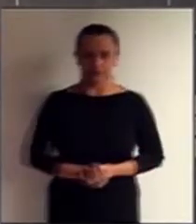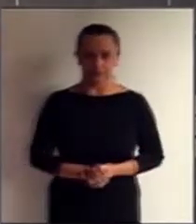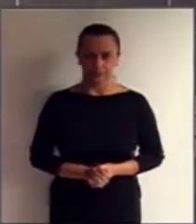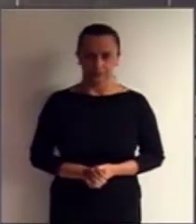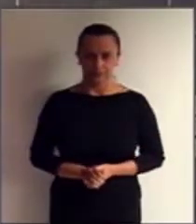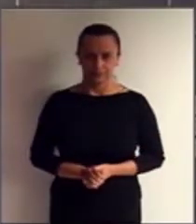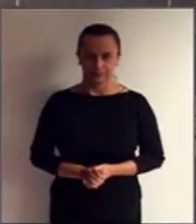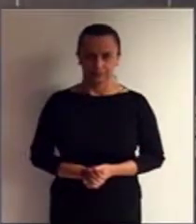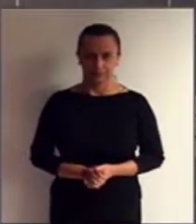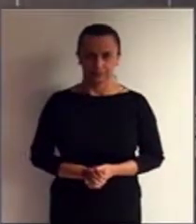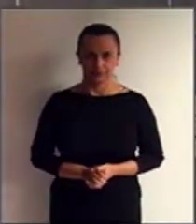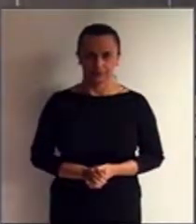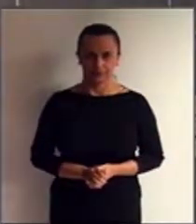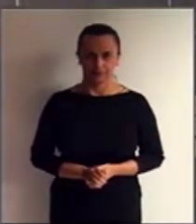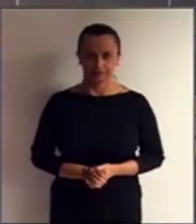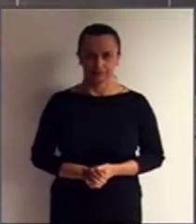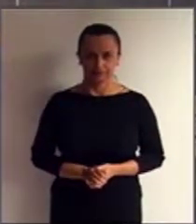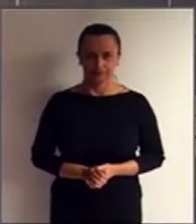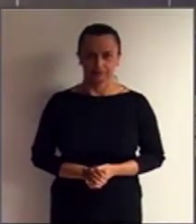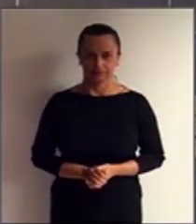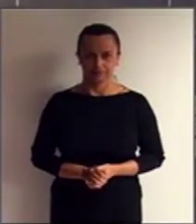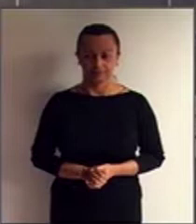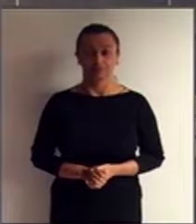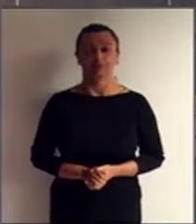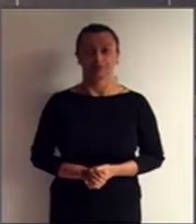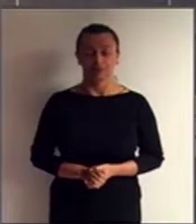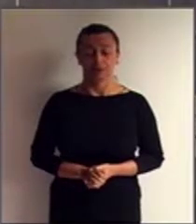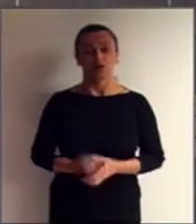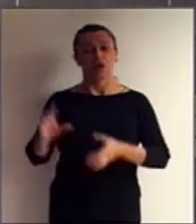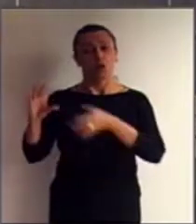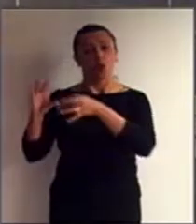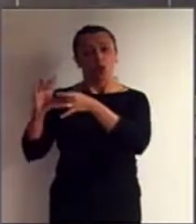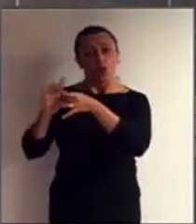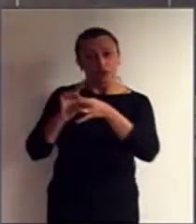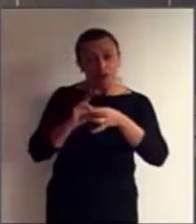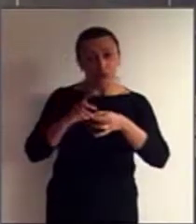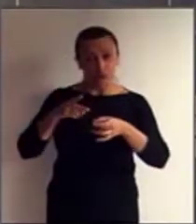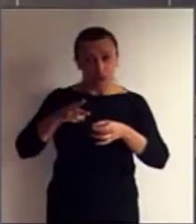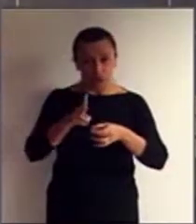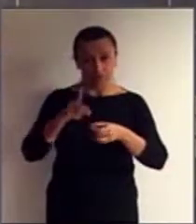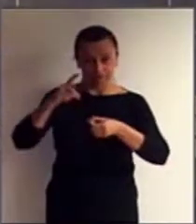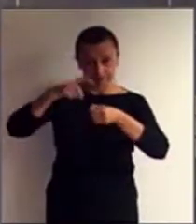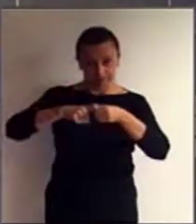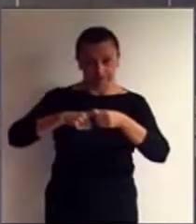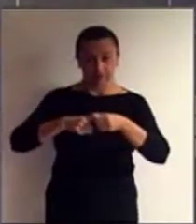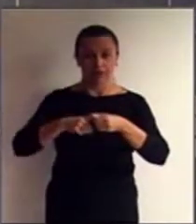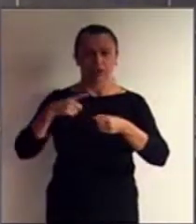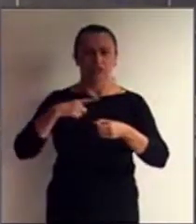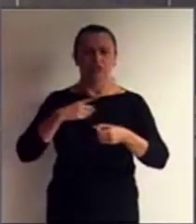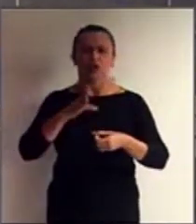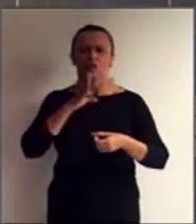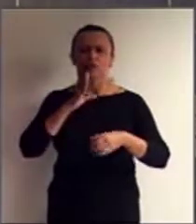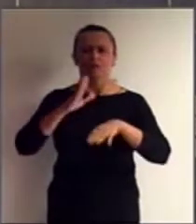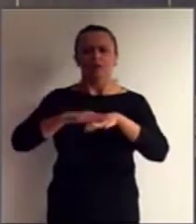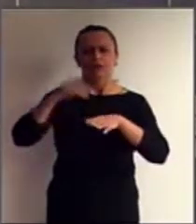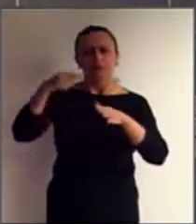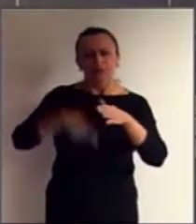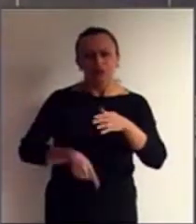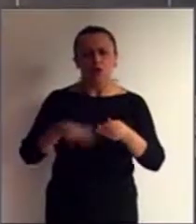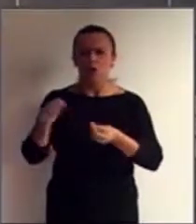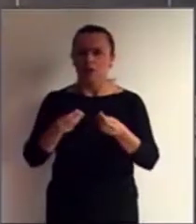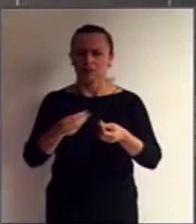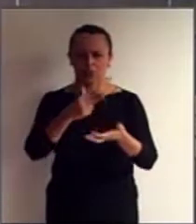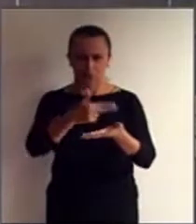Então, seguindo essa nossa concepção para o conhecimento da Convenção sobre os Direitos da Pessoa com